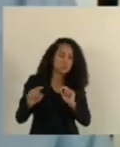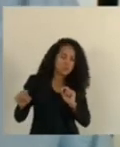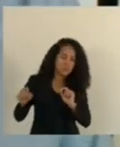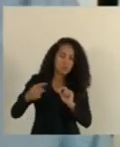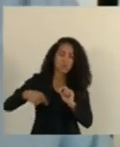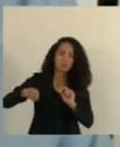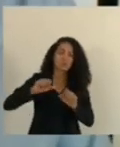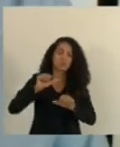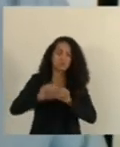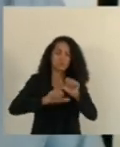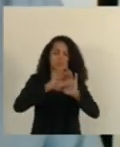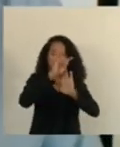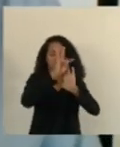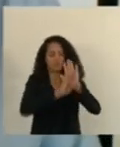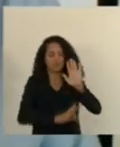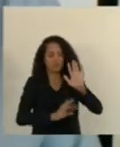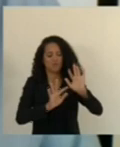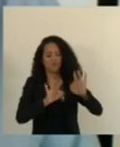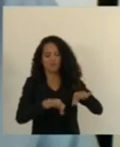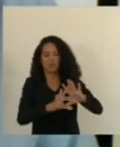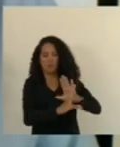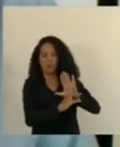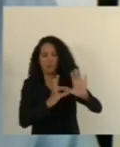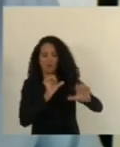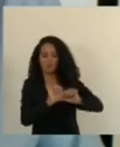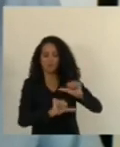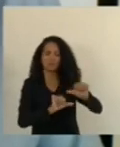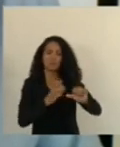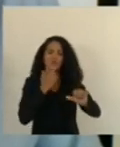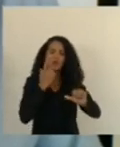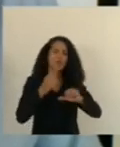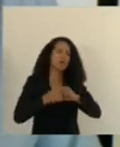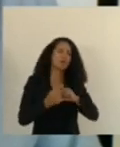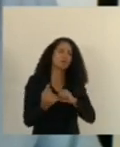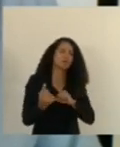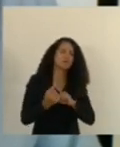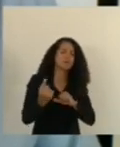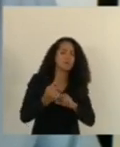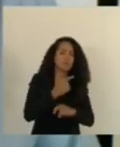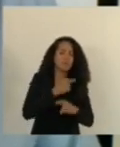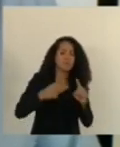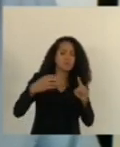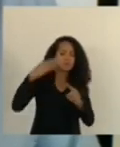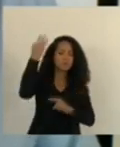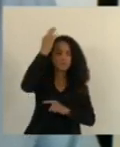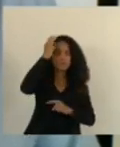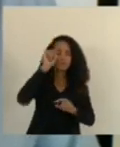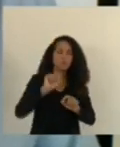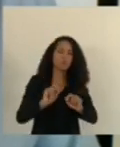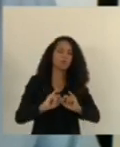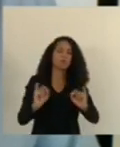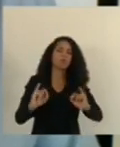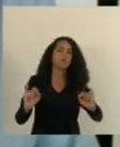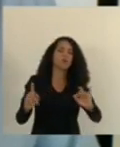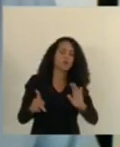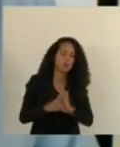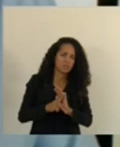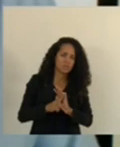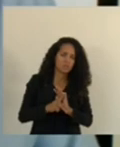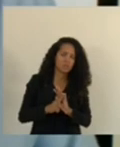gente alterasse essa parte final dizendo o seguinte do artigo primeiro fica proibido no estado do Espírito Santo a divulgação de